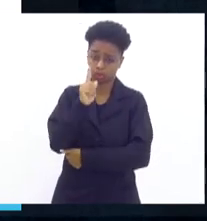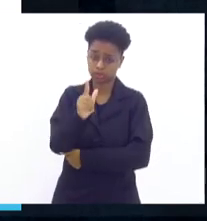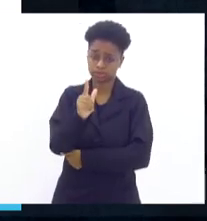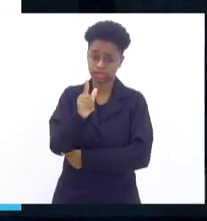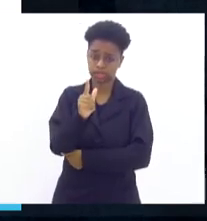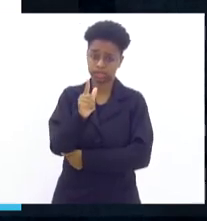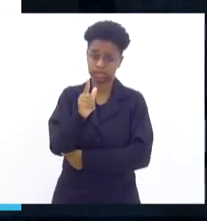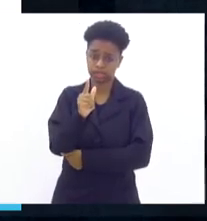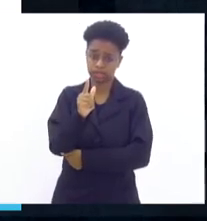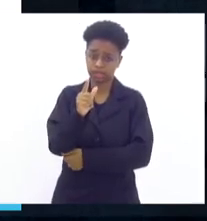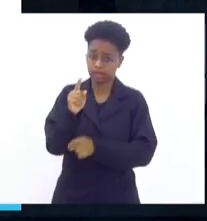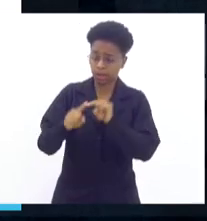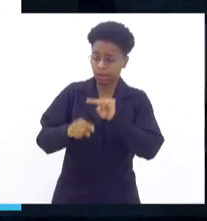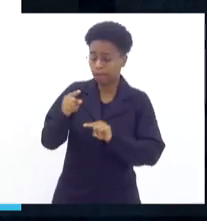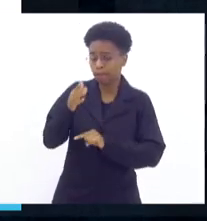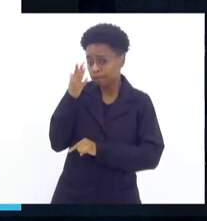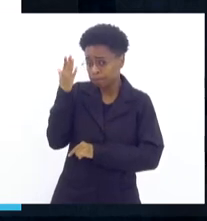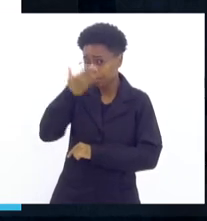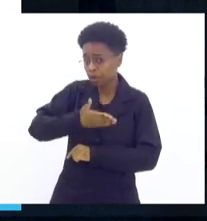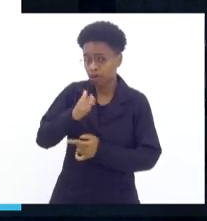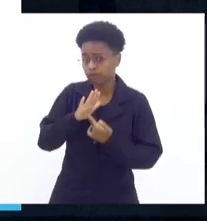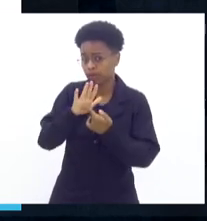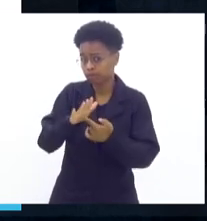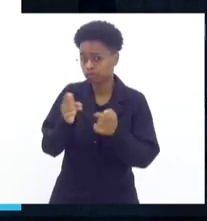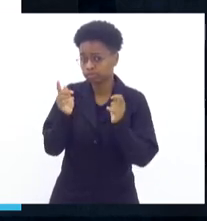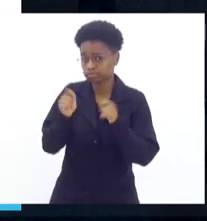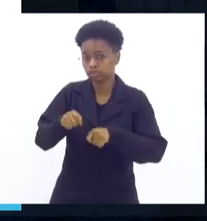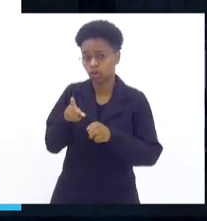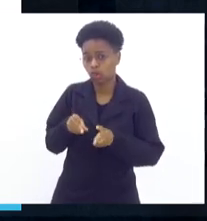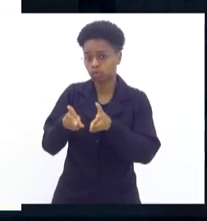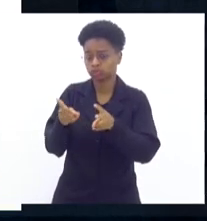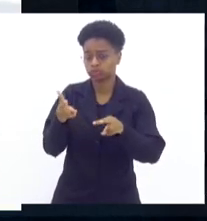juntar elementos para esses elementos, que esses marginais continuem presos.